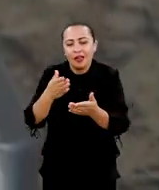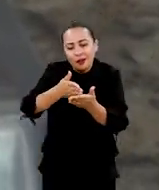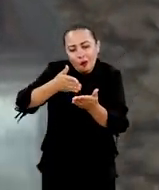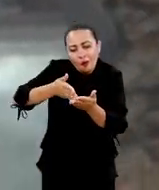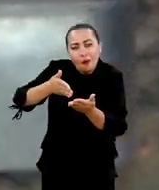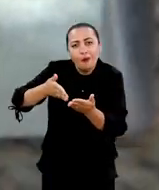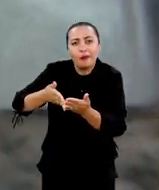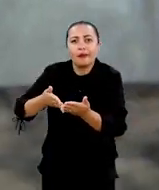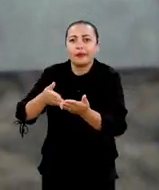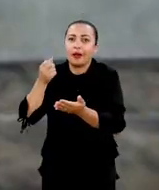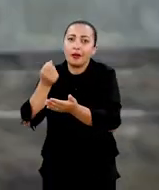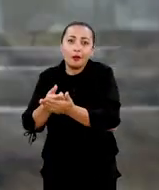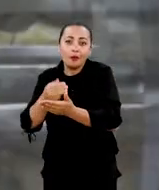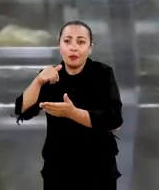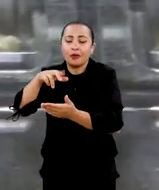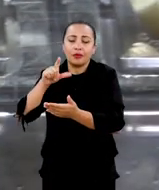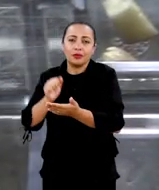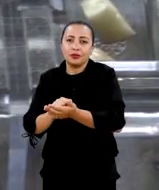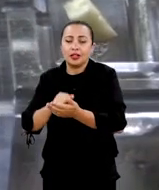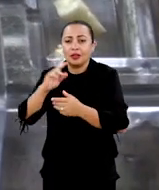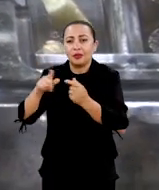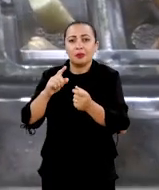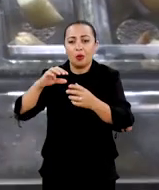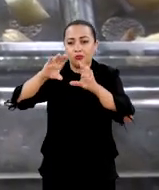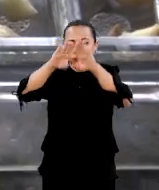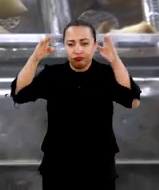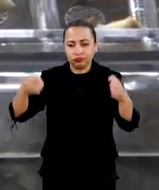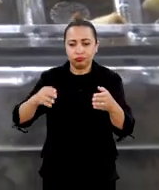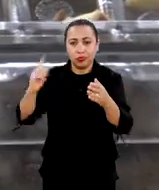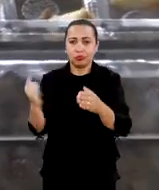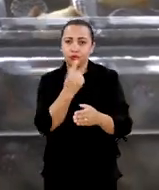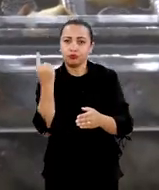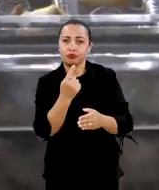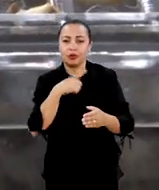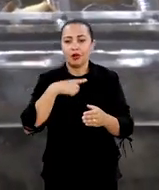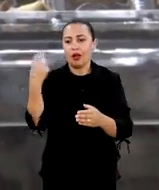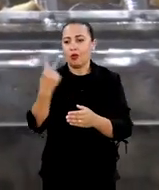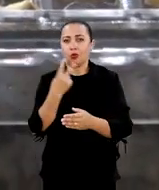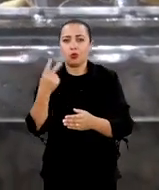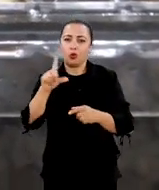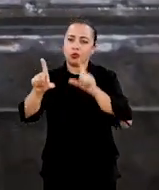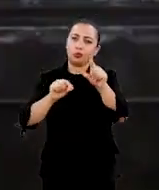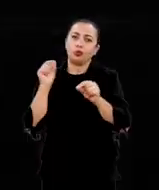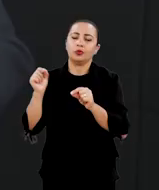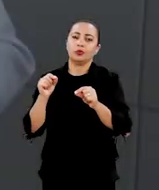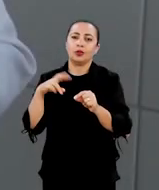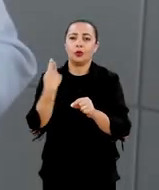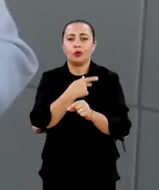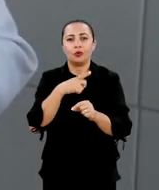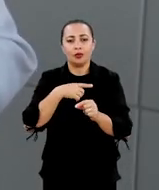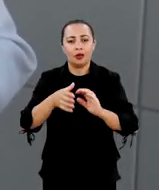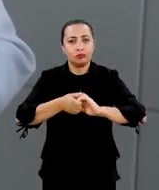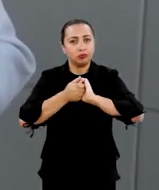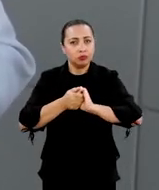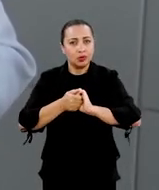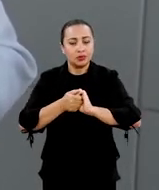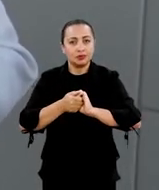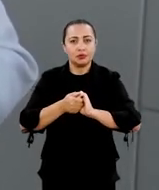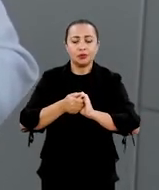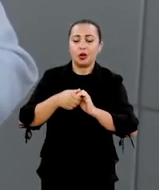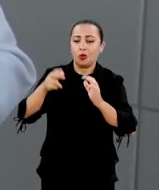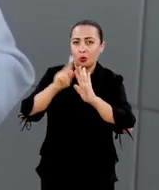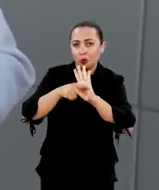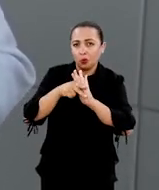tem a melangeia, compra a barra e bota para derreter no micro-ondas. A gente aqui tem essas duas opções. Nós temos nesse projeto a